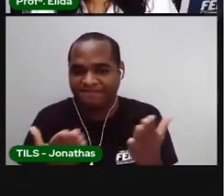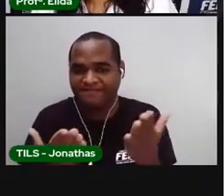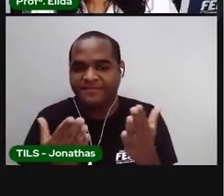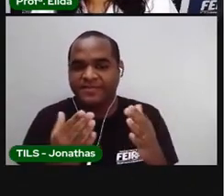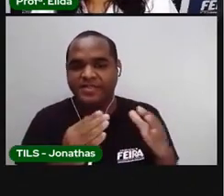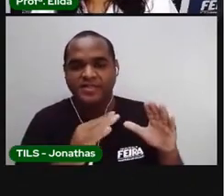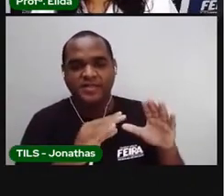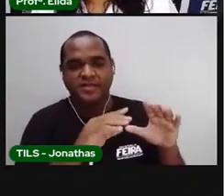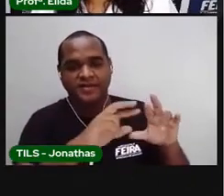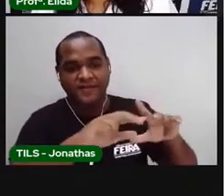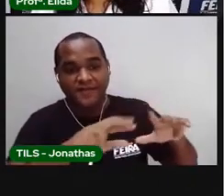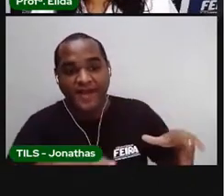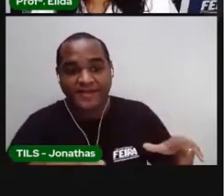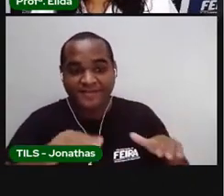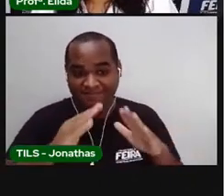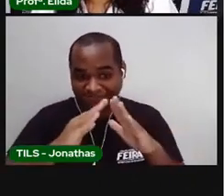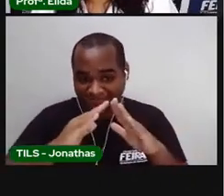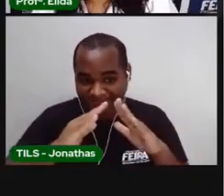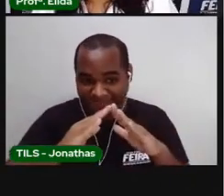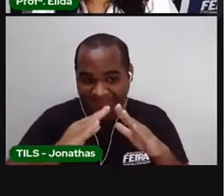objetos que tiramos da caixa?